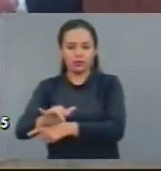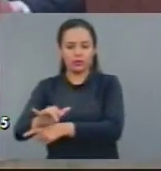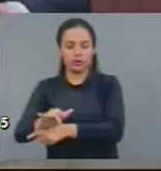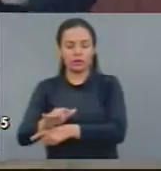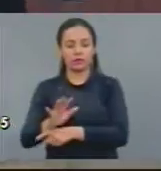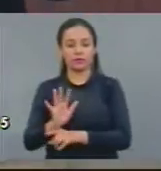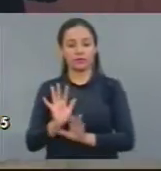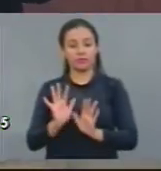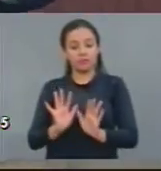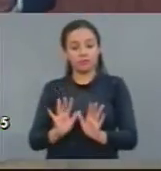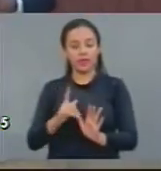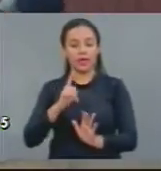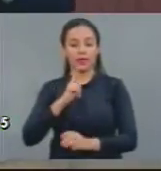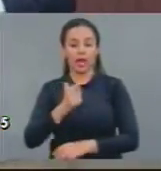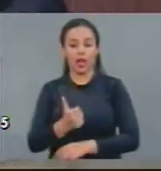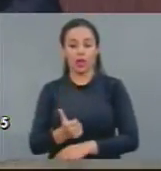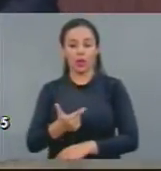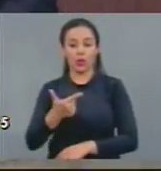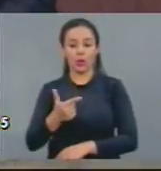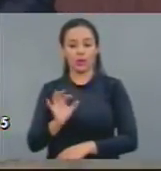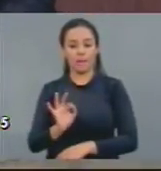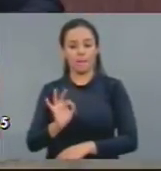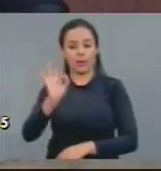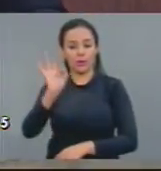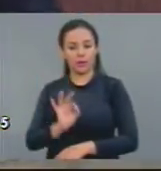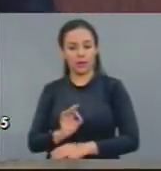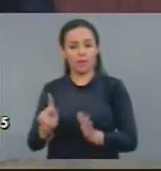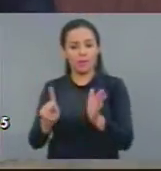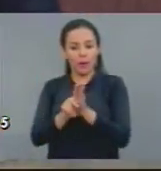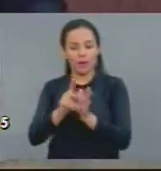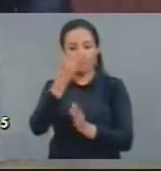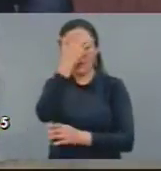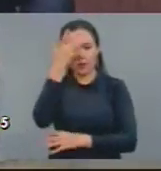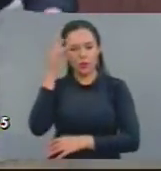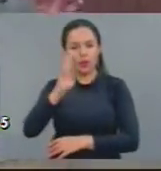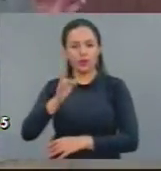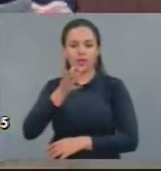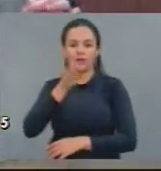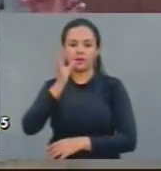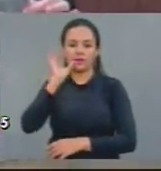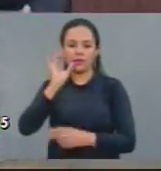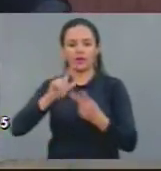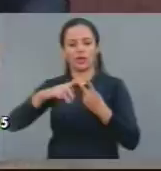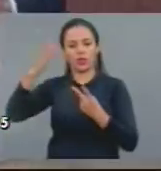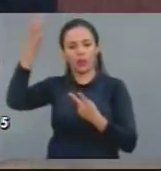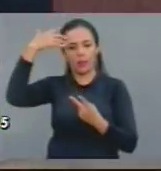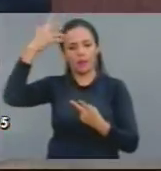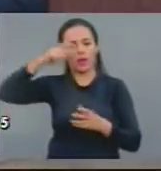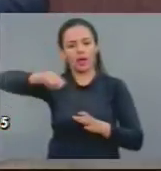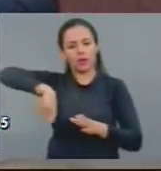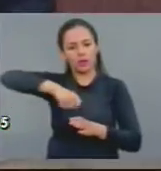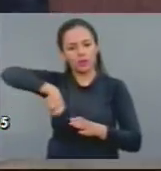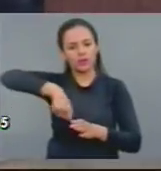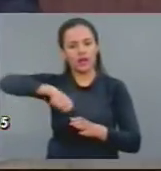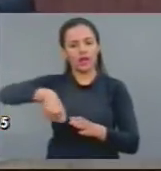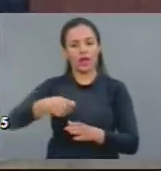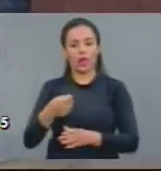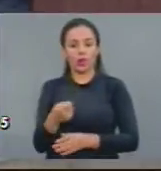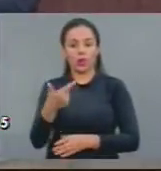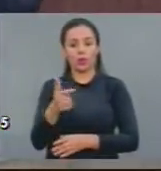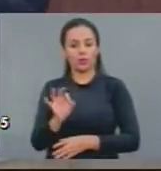Há 12% para o abastecimento humano. Estamos num cenário de escassez,